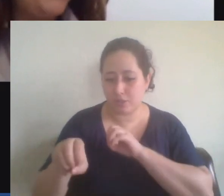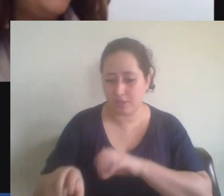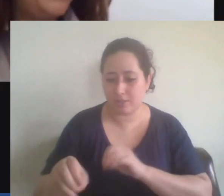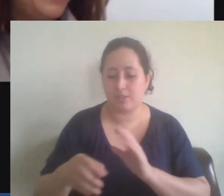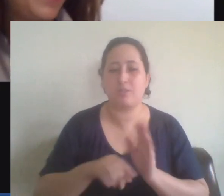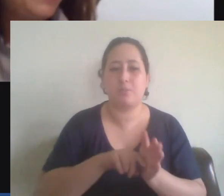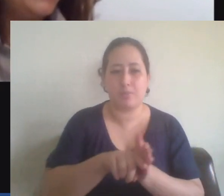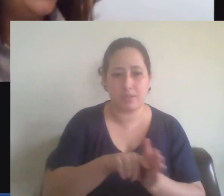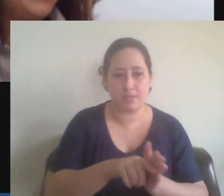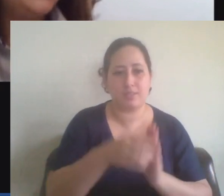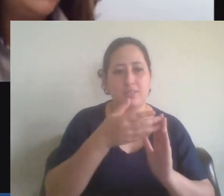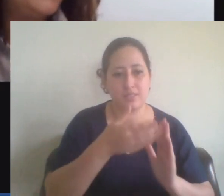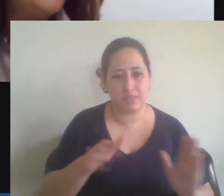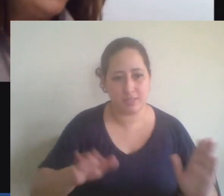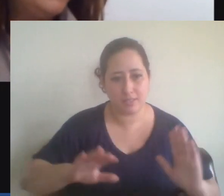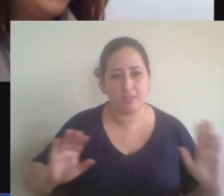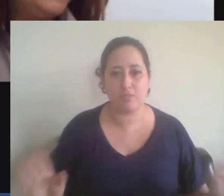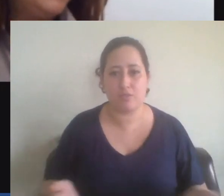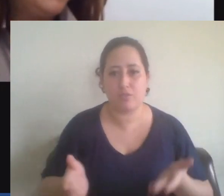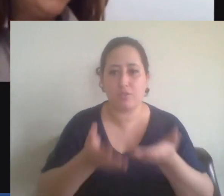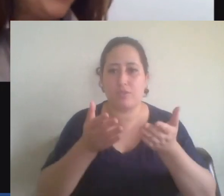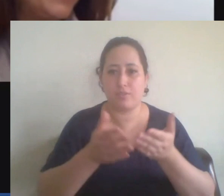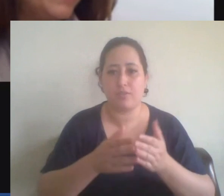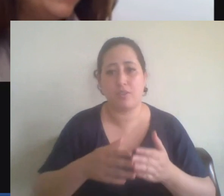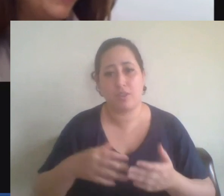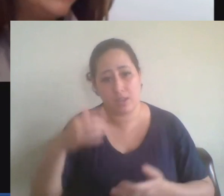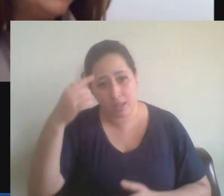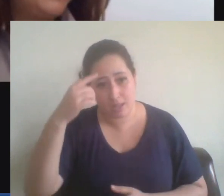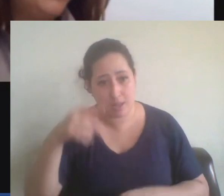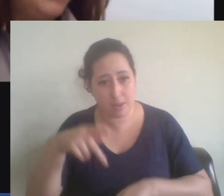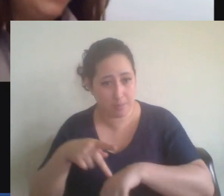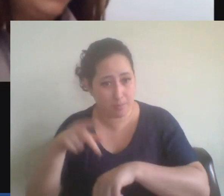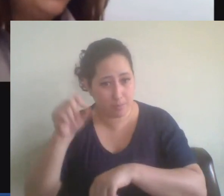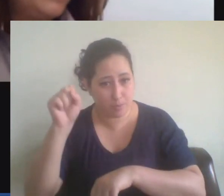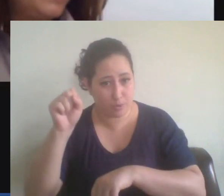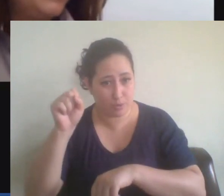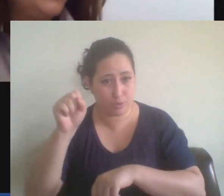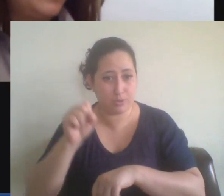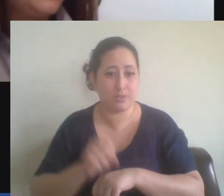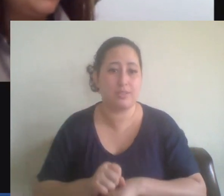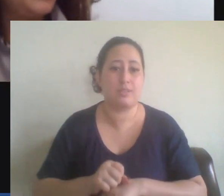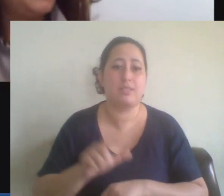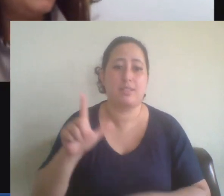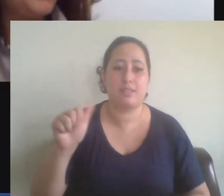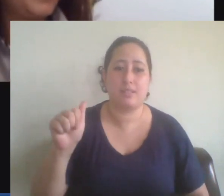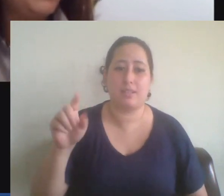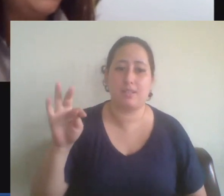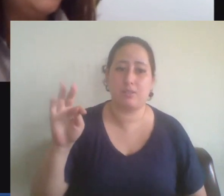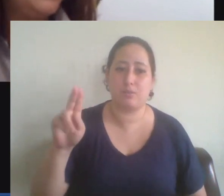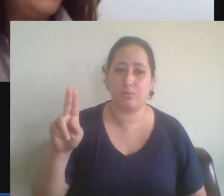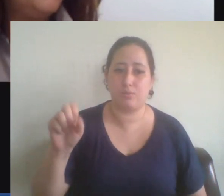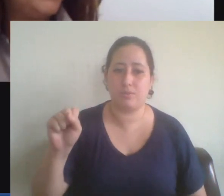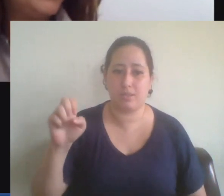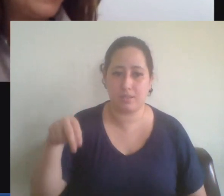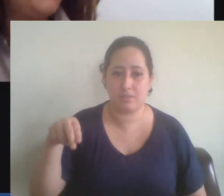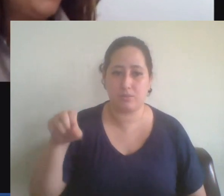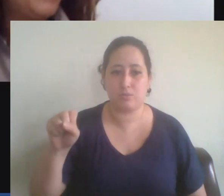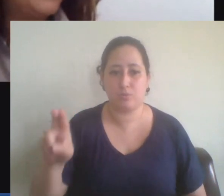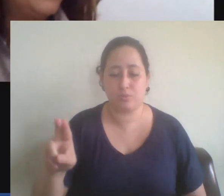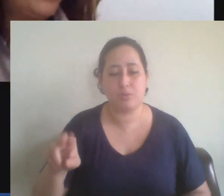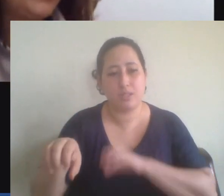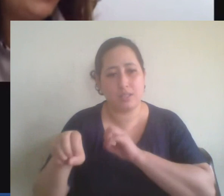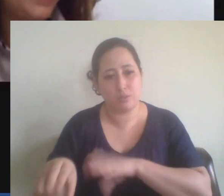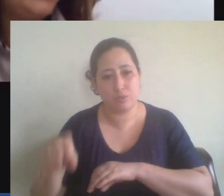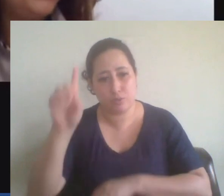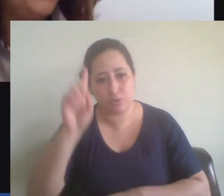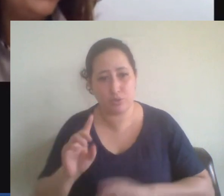promove a graduação, a pós-graduação, Lato Senso, Educação e Direitos Humanos, voltado